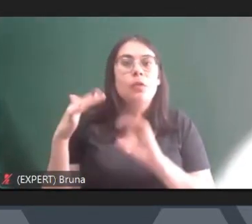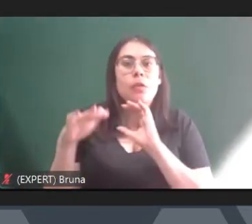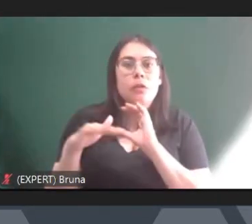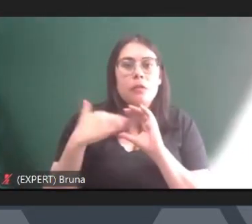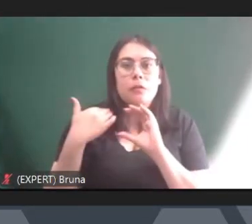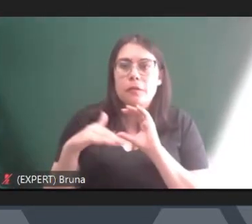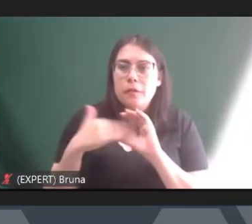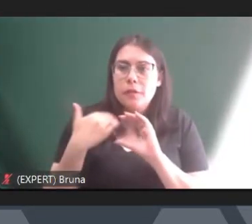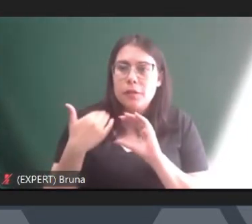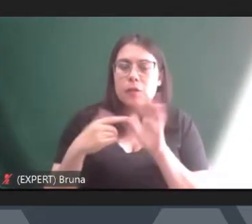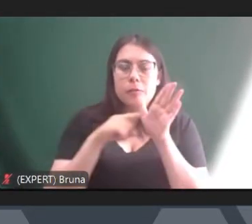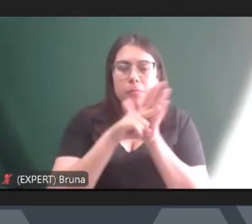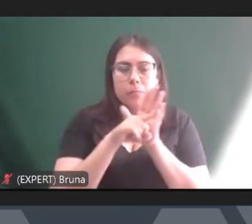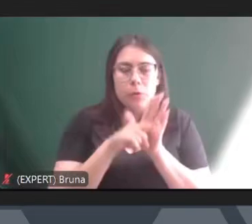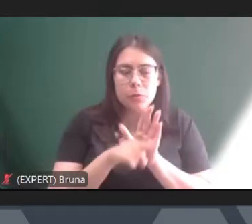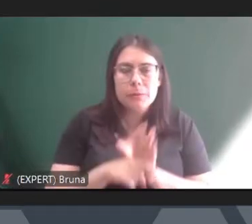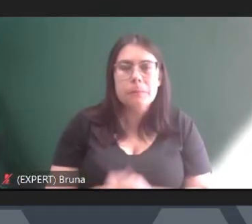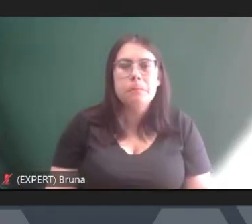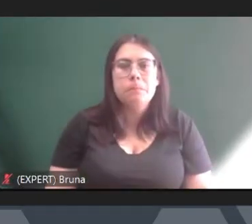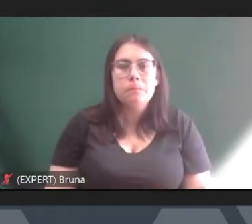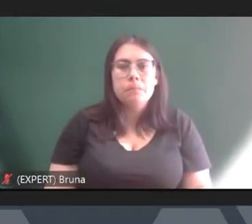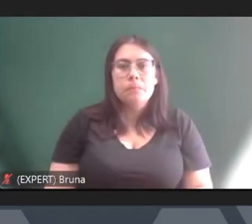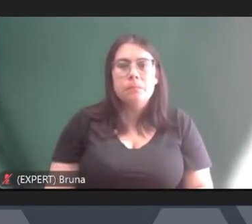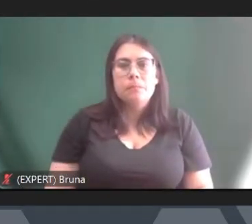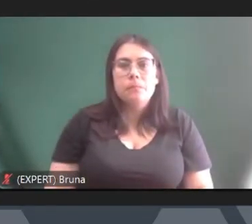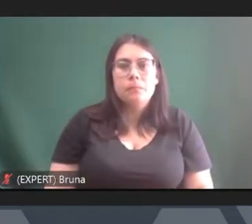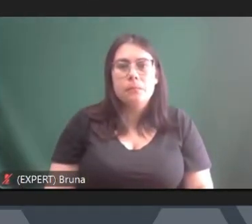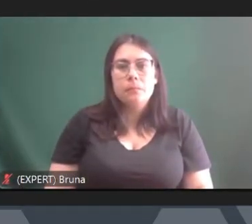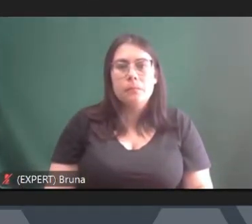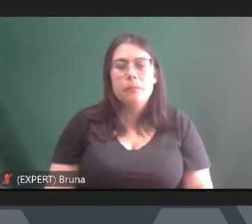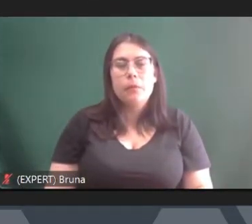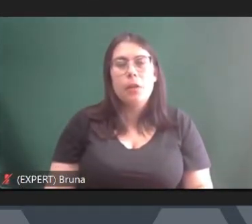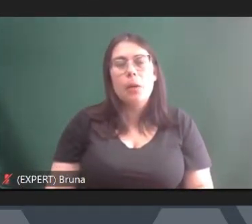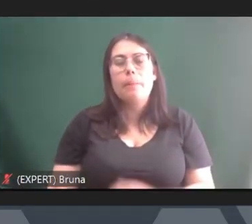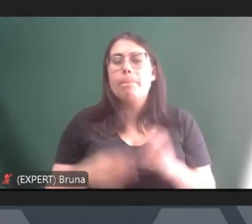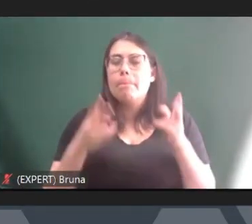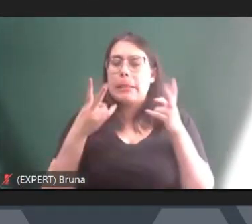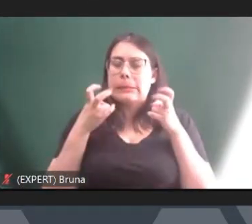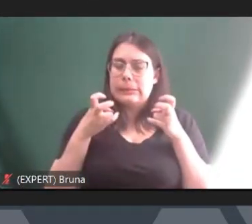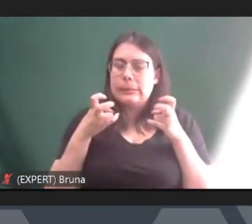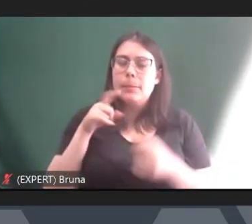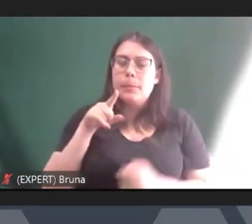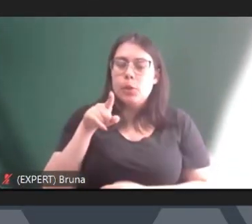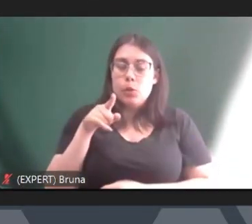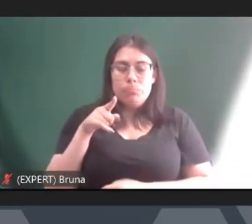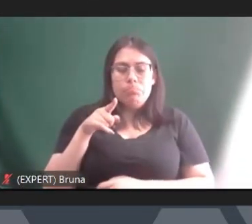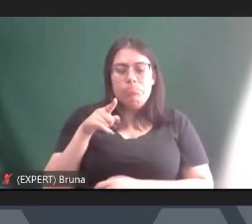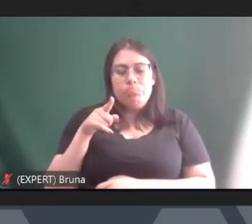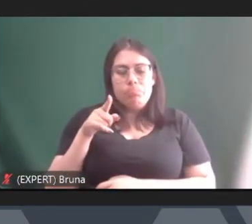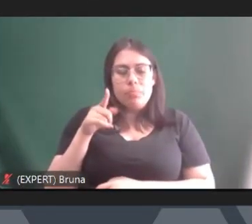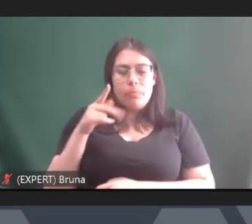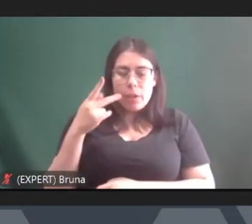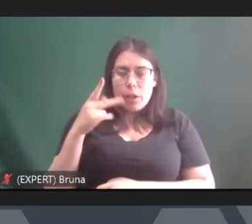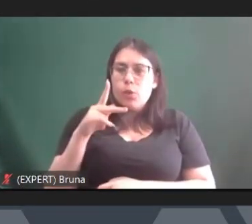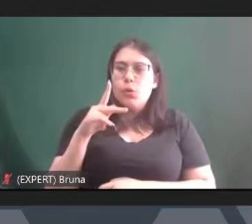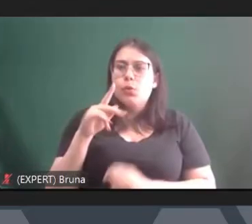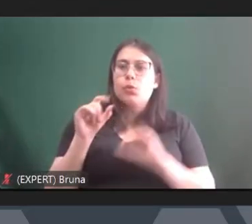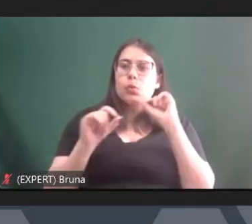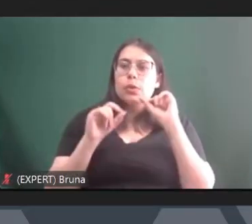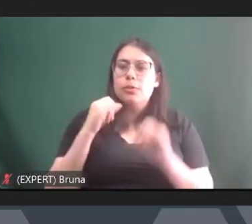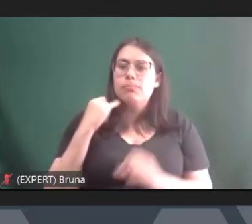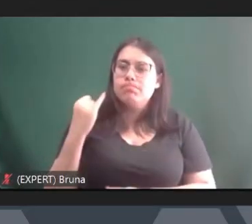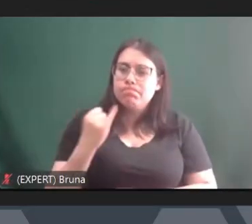eventuais outras questões bom te ouvindo Bruno uma coisa que eu achei muito rica